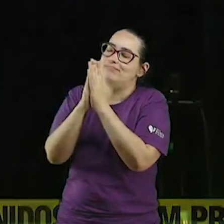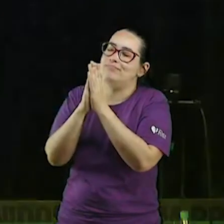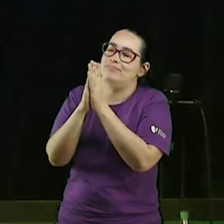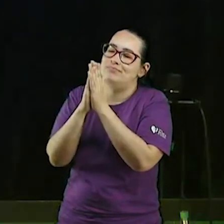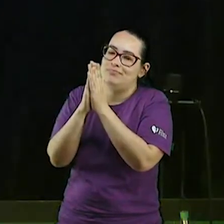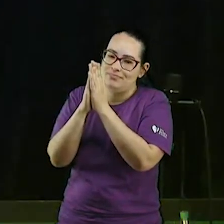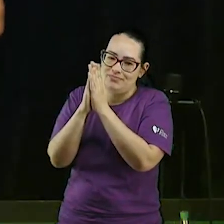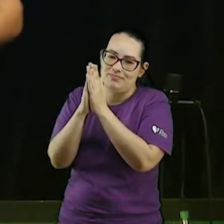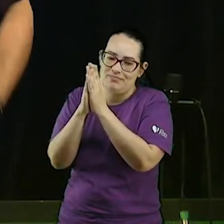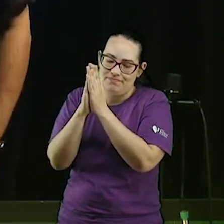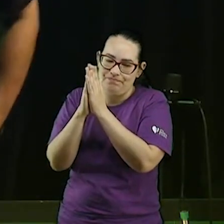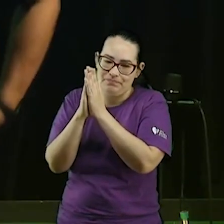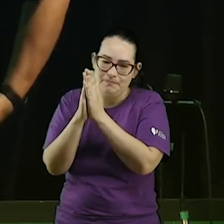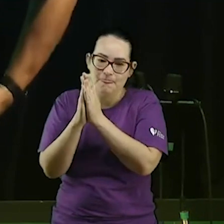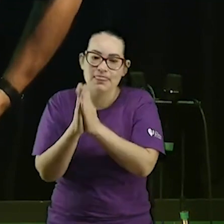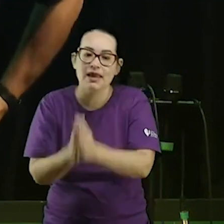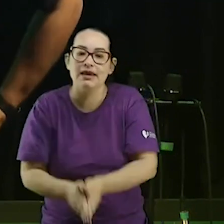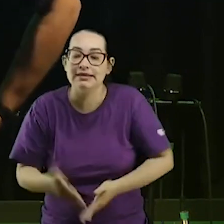sirva a Deus